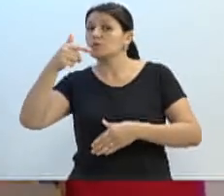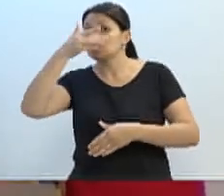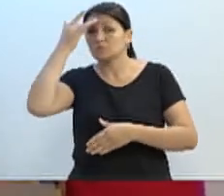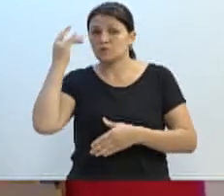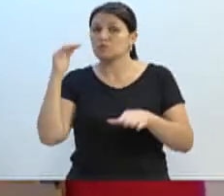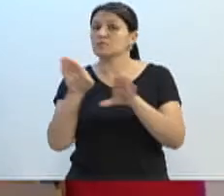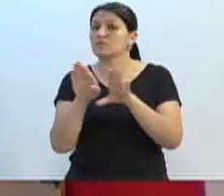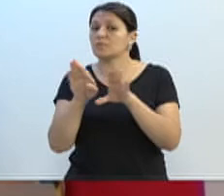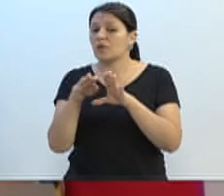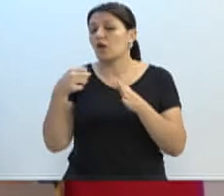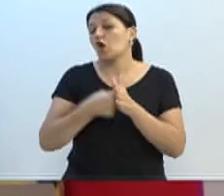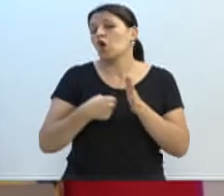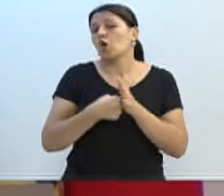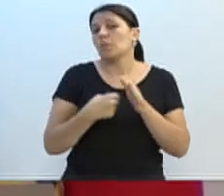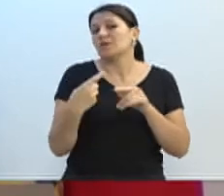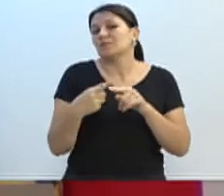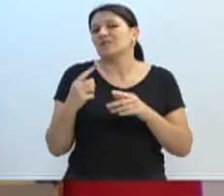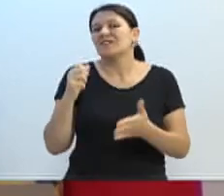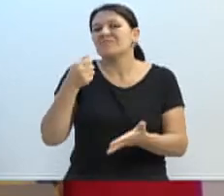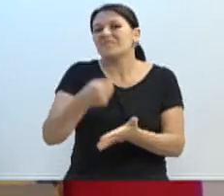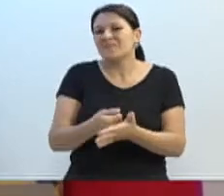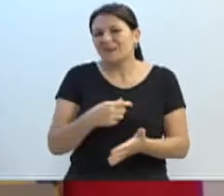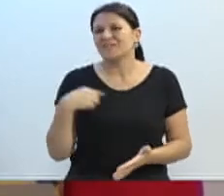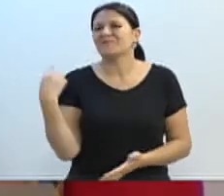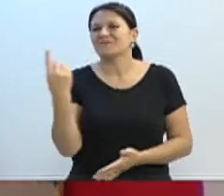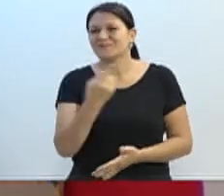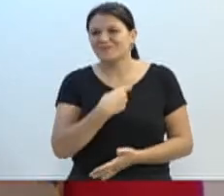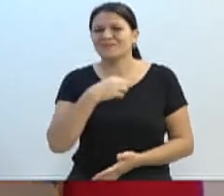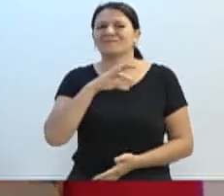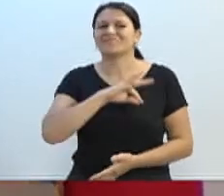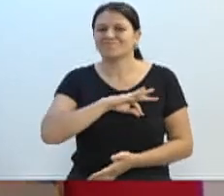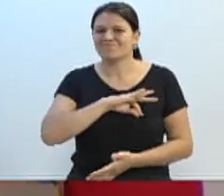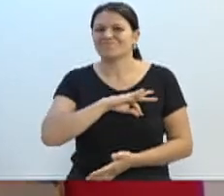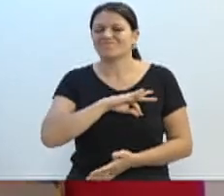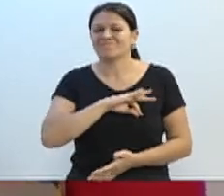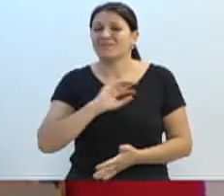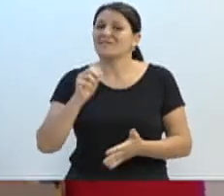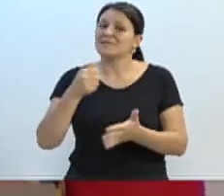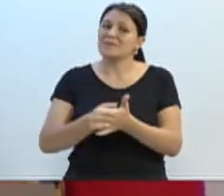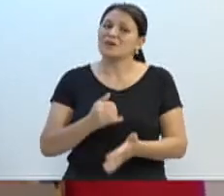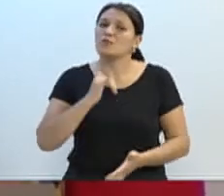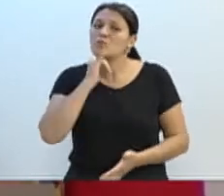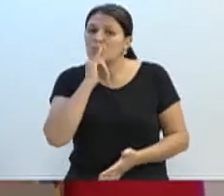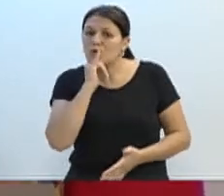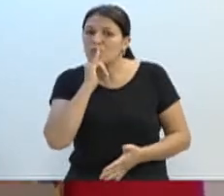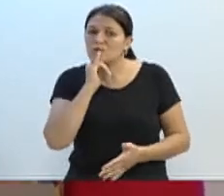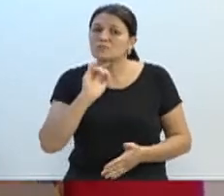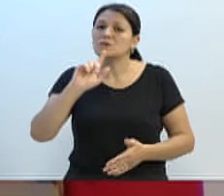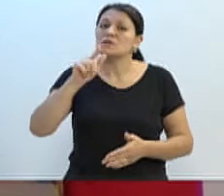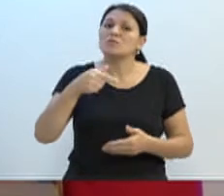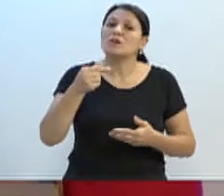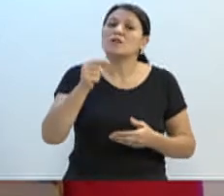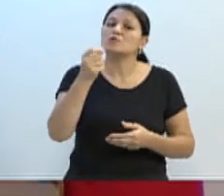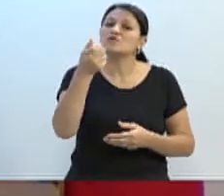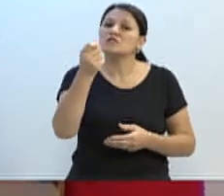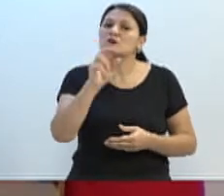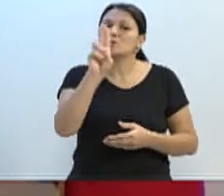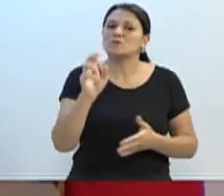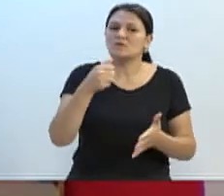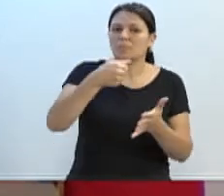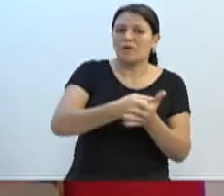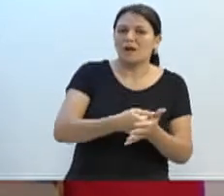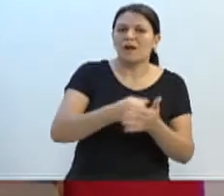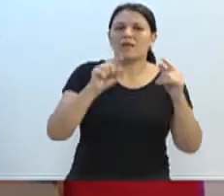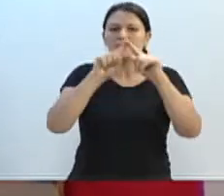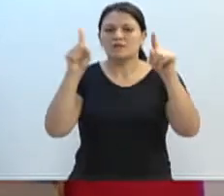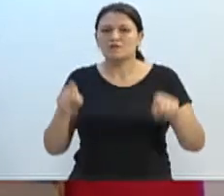com um direito, porque pagam os nossos salários. Elas pagam os impostos com a qual pagam os nossos salários, dos vereadores, dos servidores, pagam